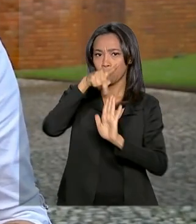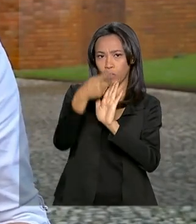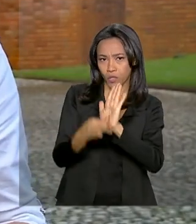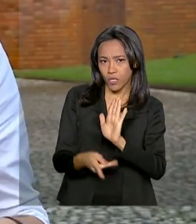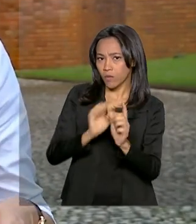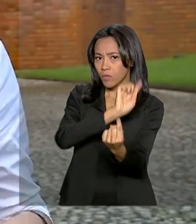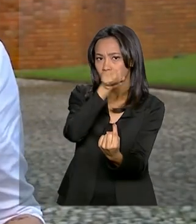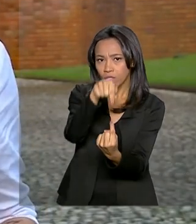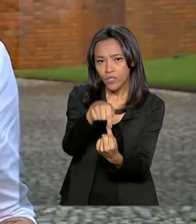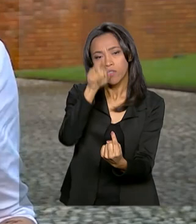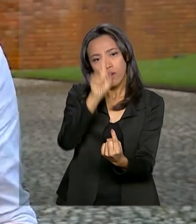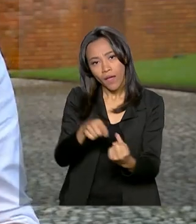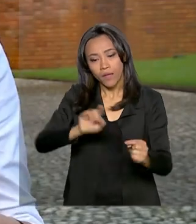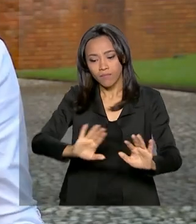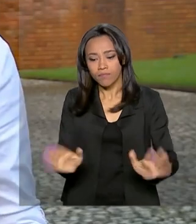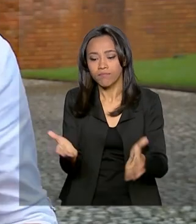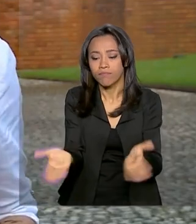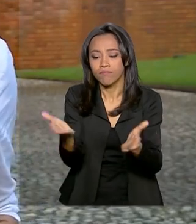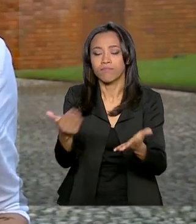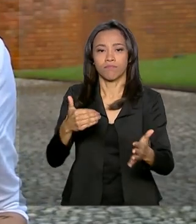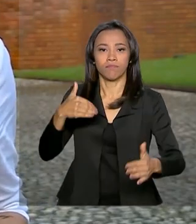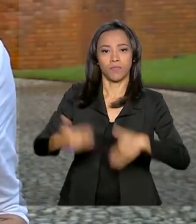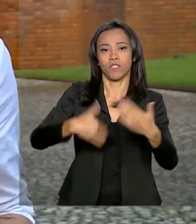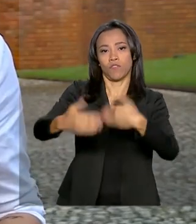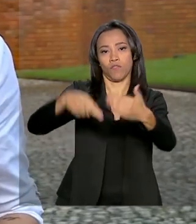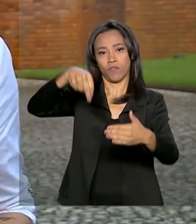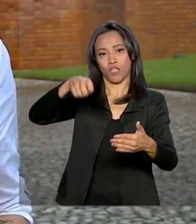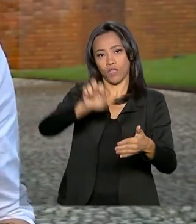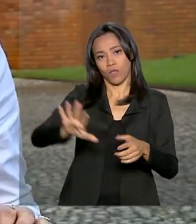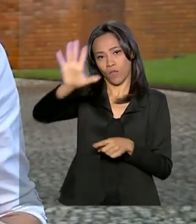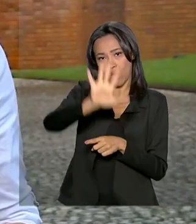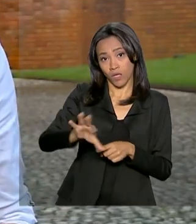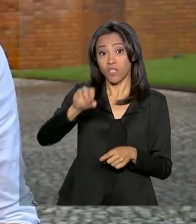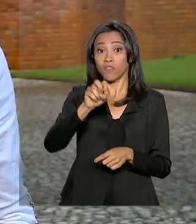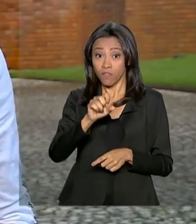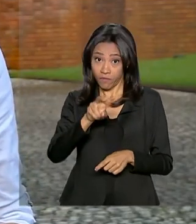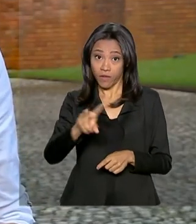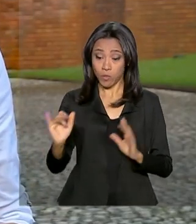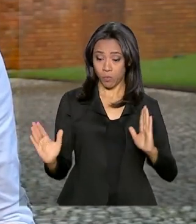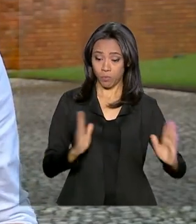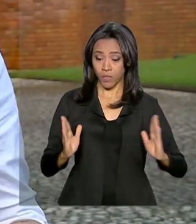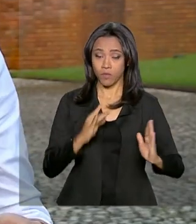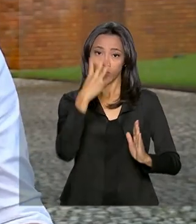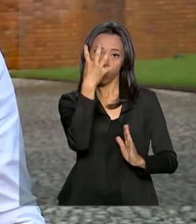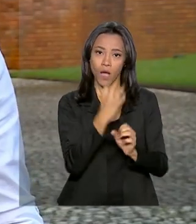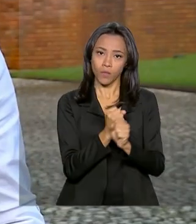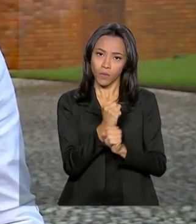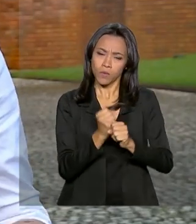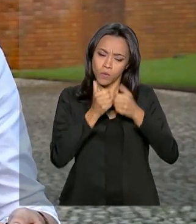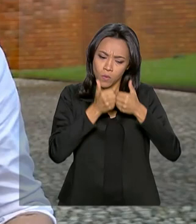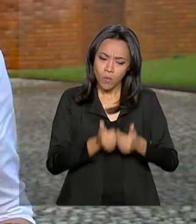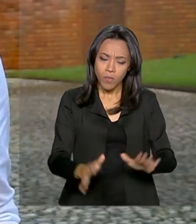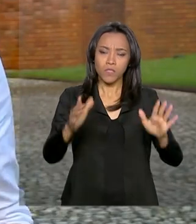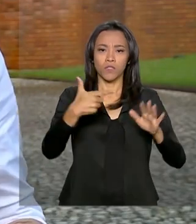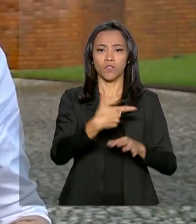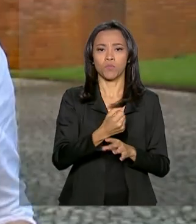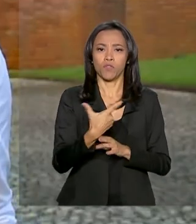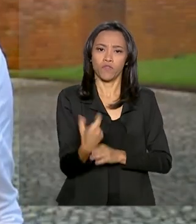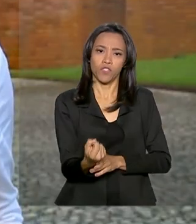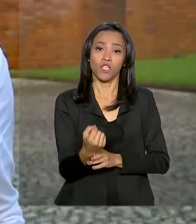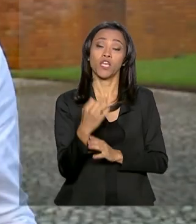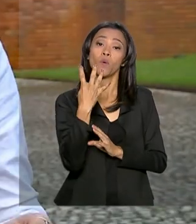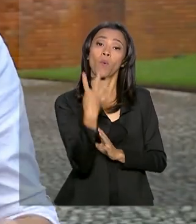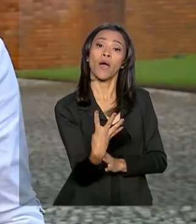promover o desenvolvimento da região. Ele será implementado em quatro anos, a partir de 2020, em 41